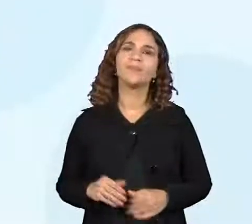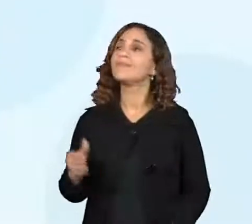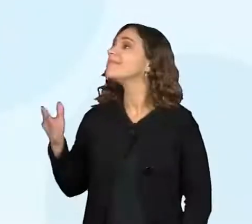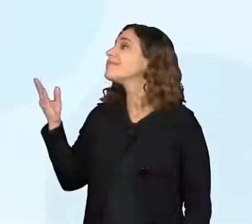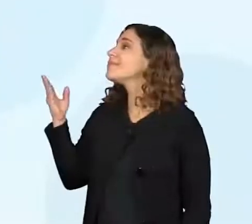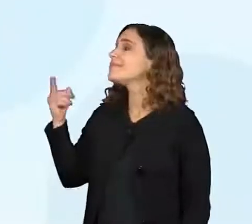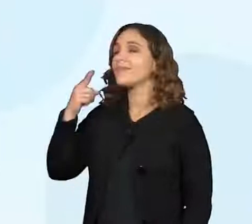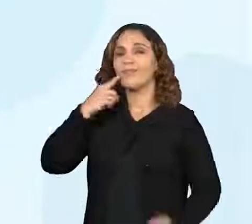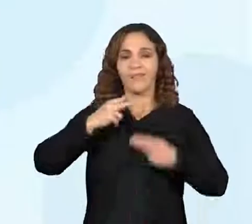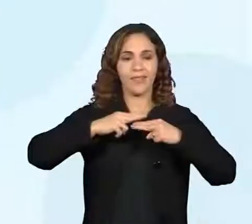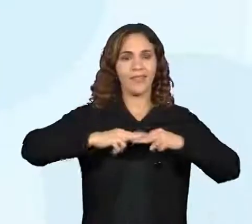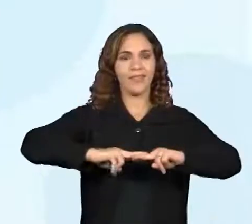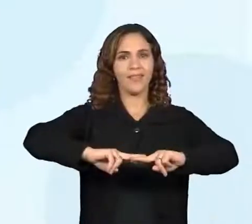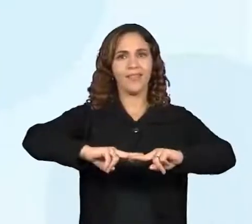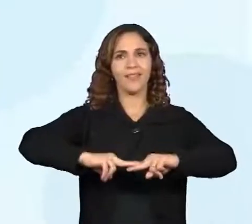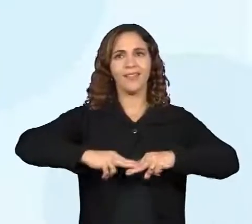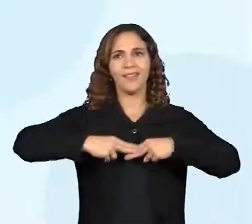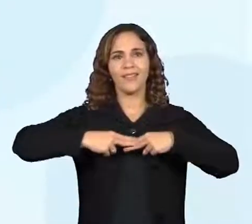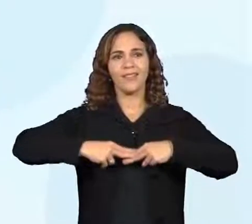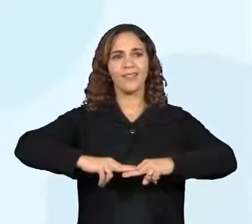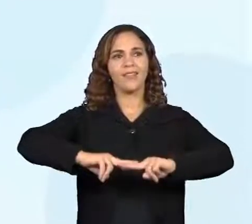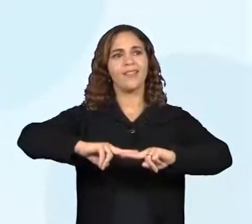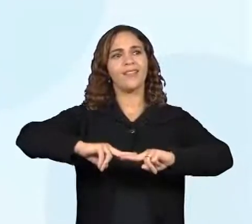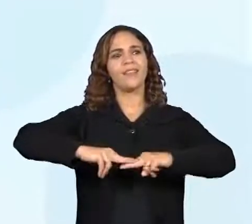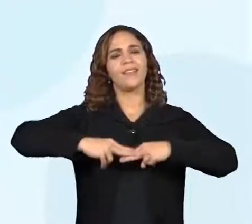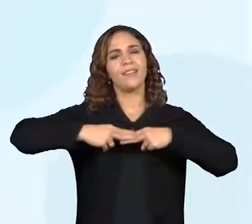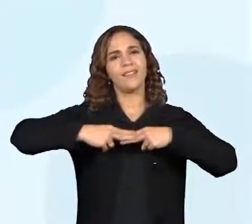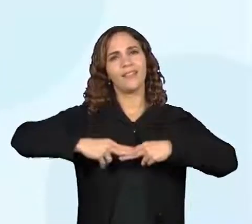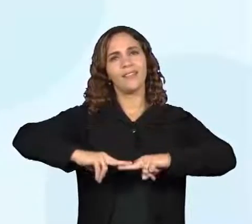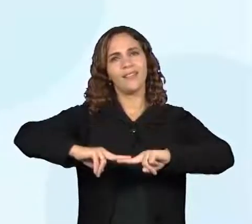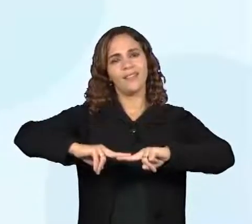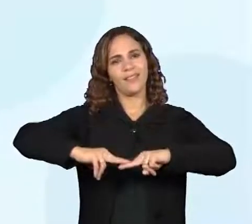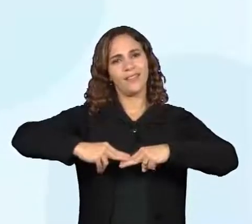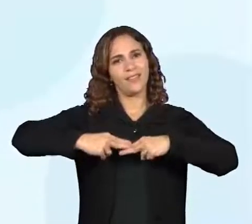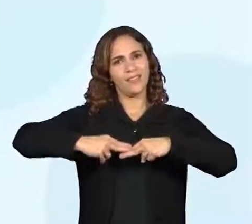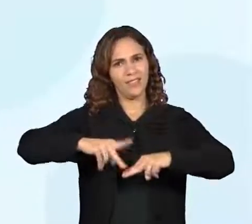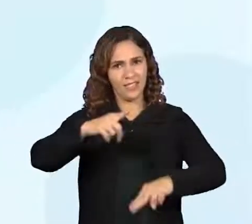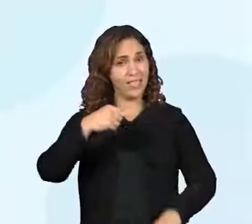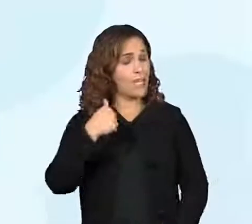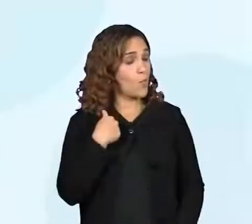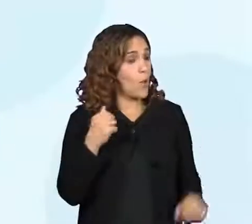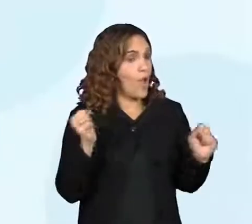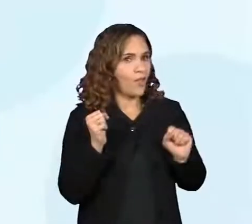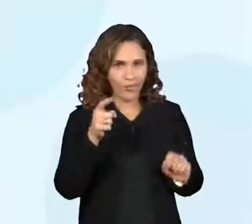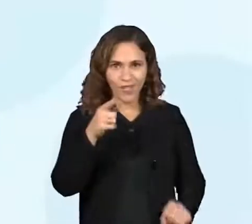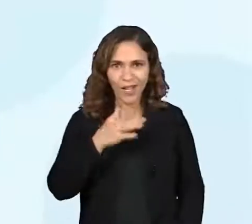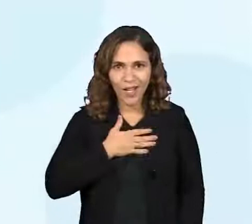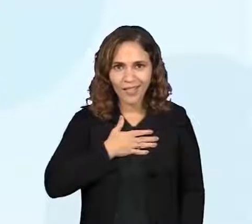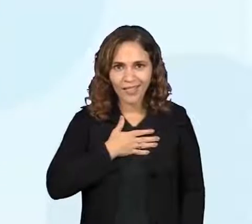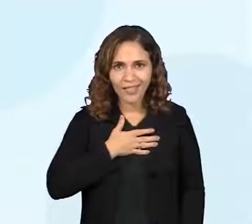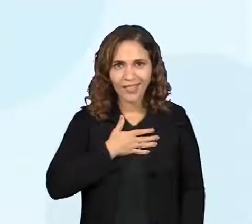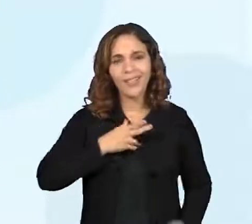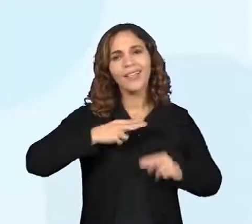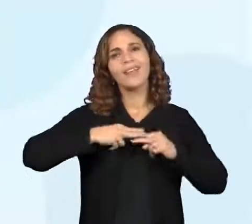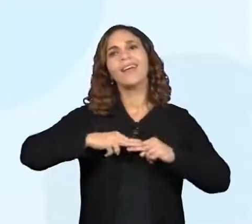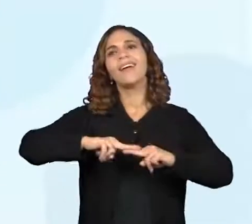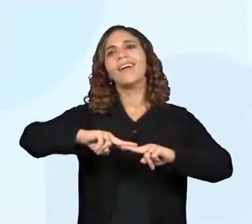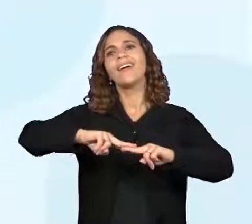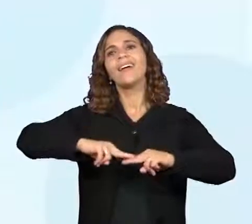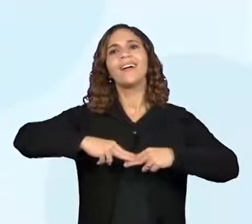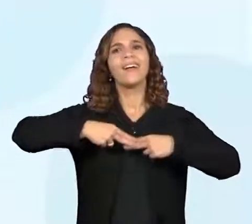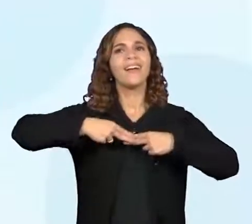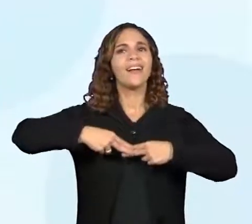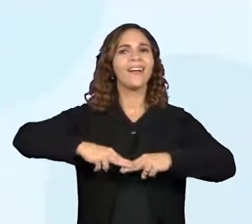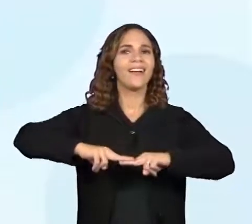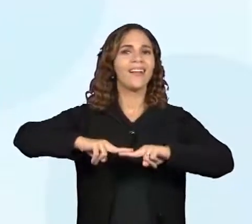Deitar em redes. Ah, eu adoro deitar em uma rede. Eu não sei vocês, mas eu gosto muito de deitar em uma rede. E quem que